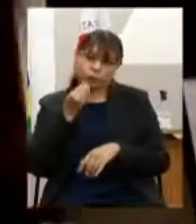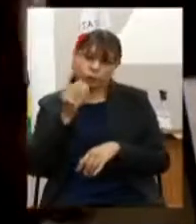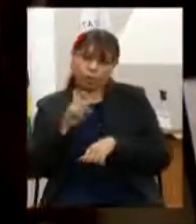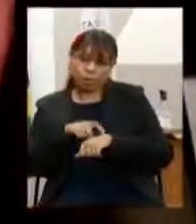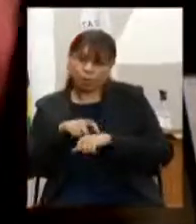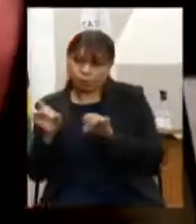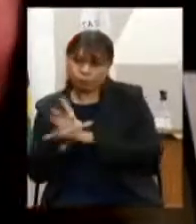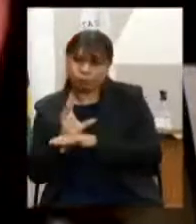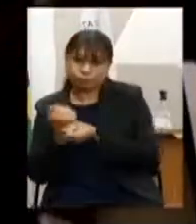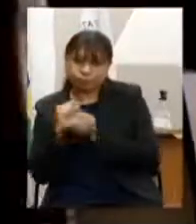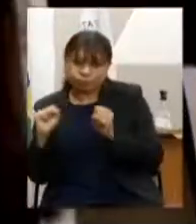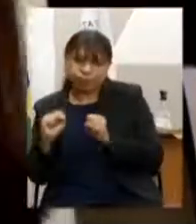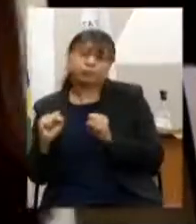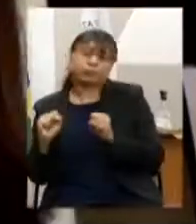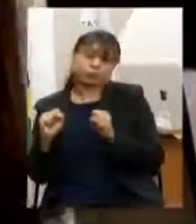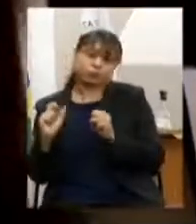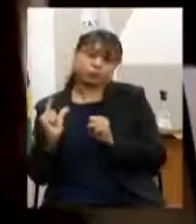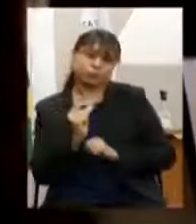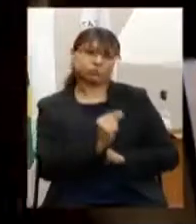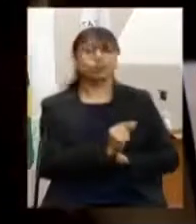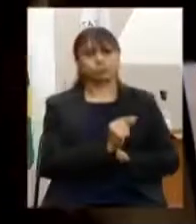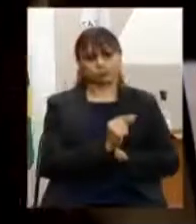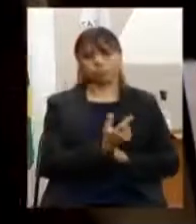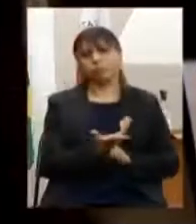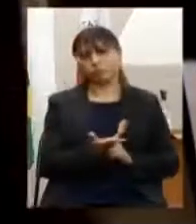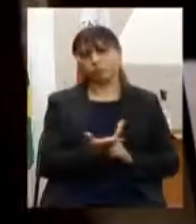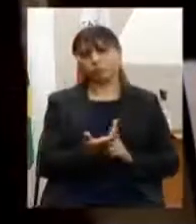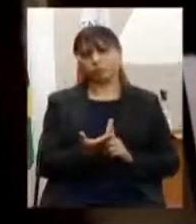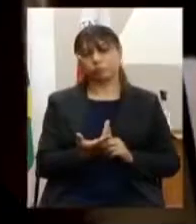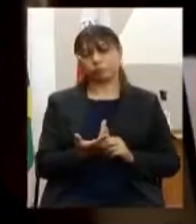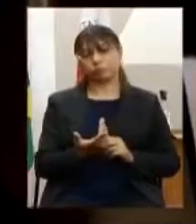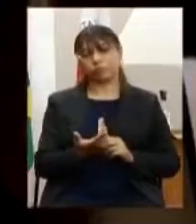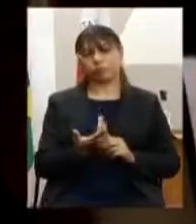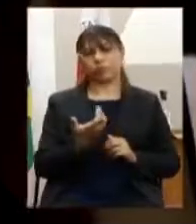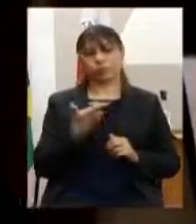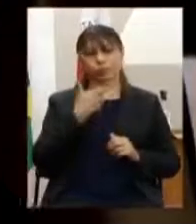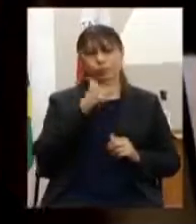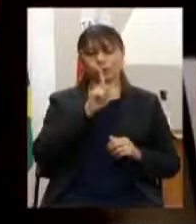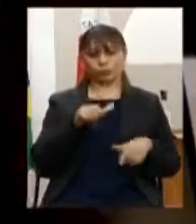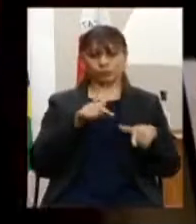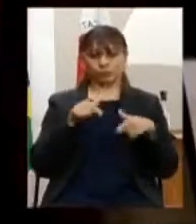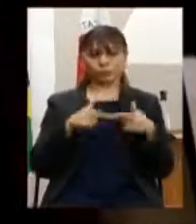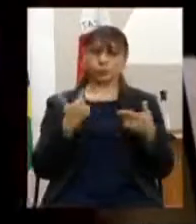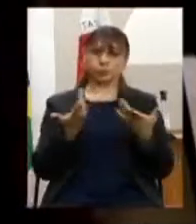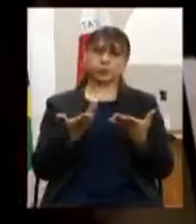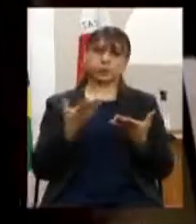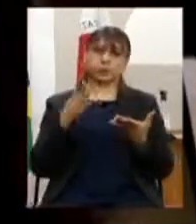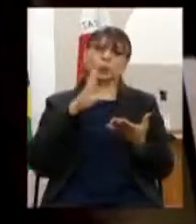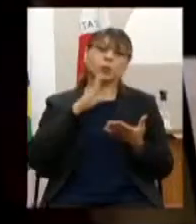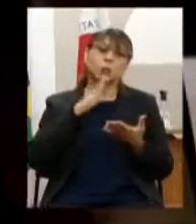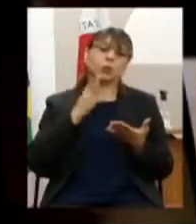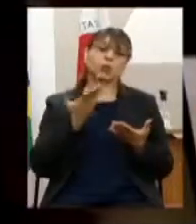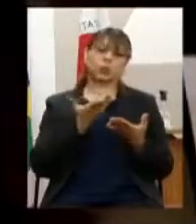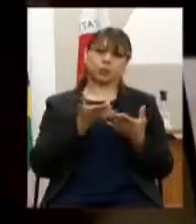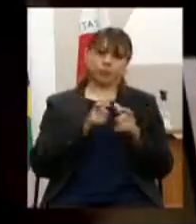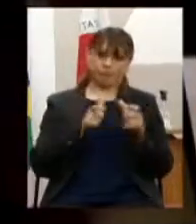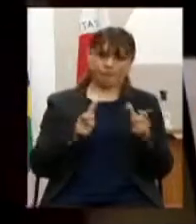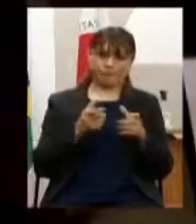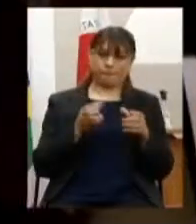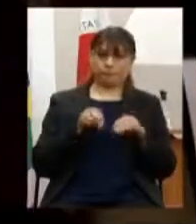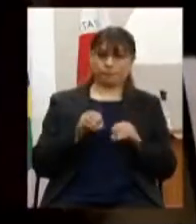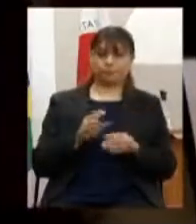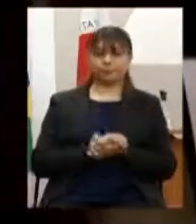sua internação o subgrupo 2 tratou do enfrentamento da violência contra segmentos em situação de